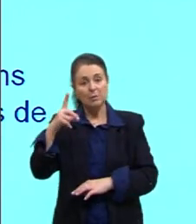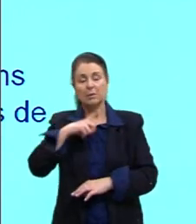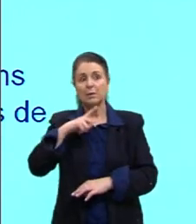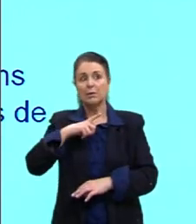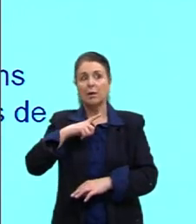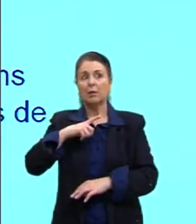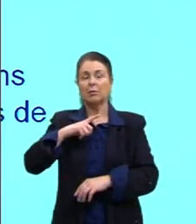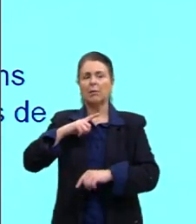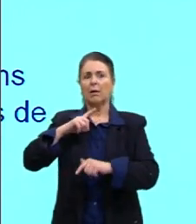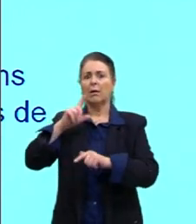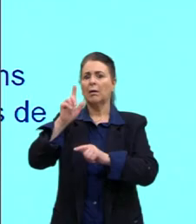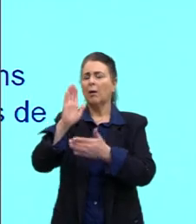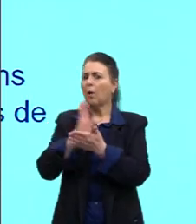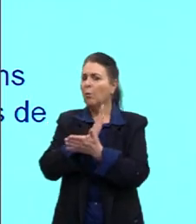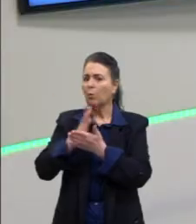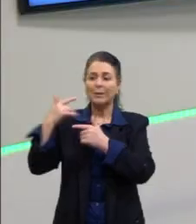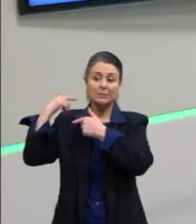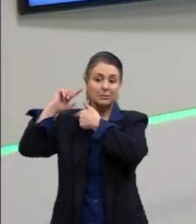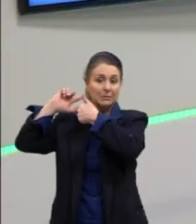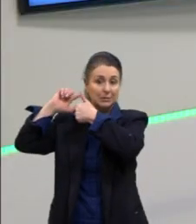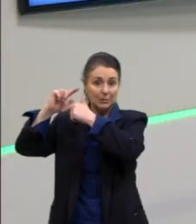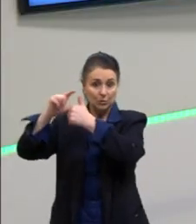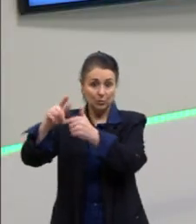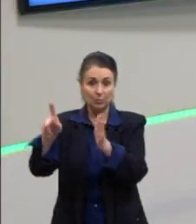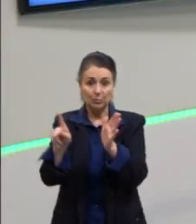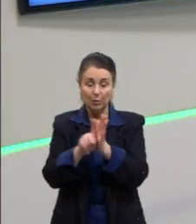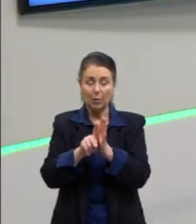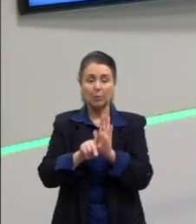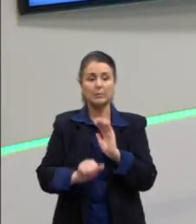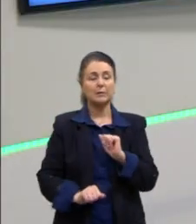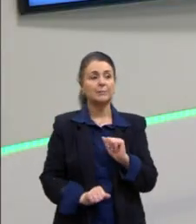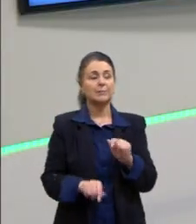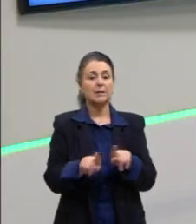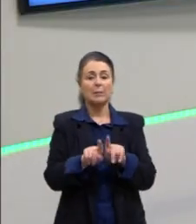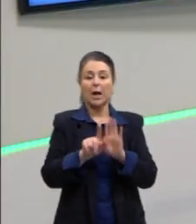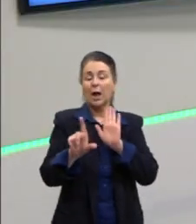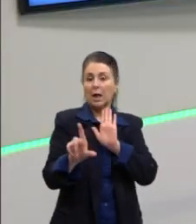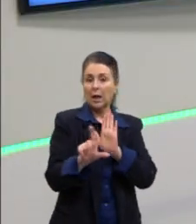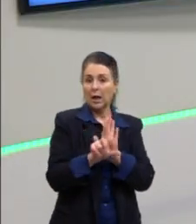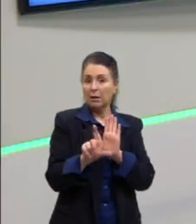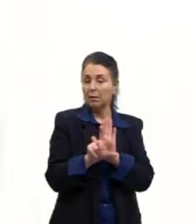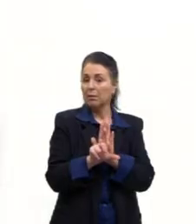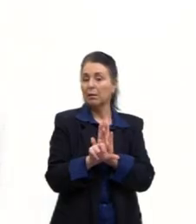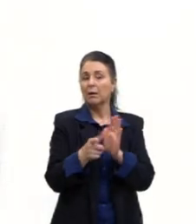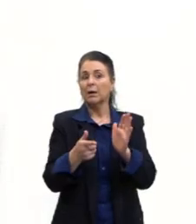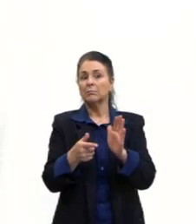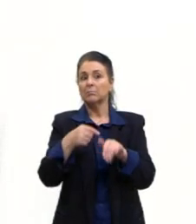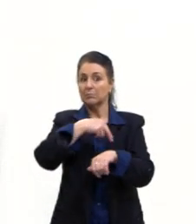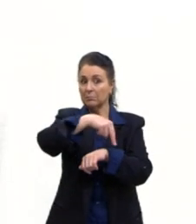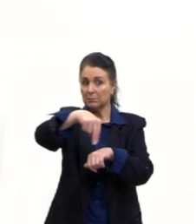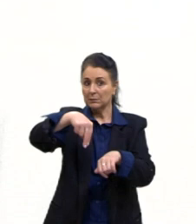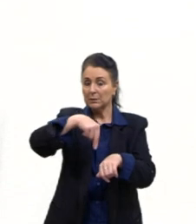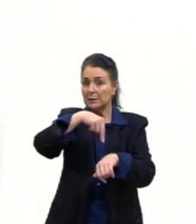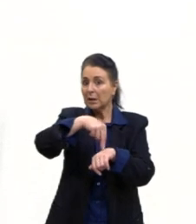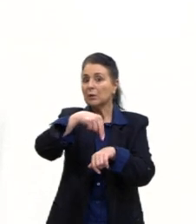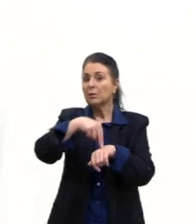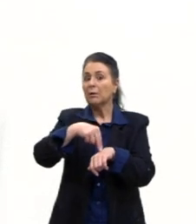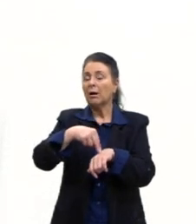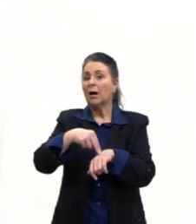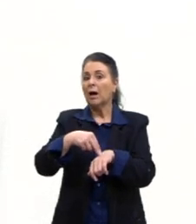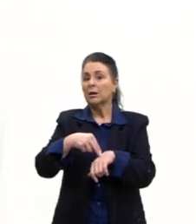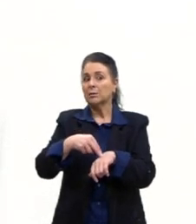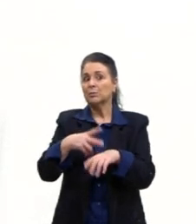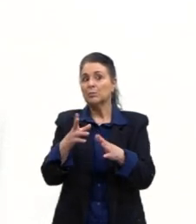tradições desses grupos étnicos, né? As leis que confrontam, as leis nacionais que confrontam as culturas,